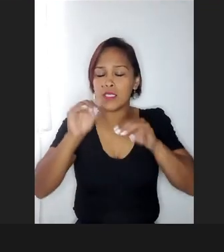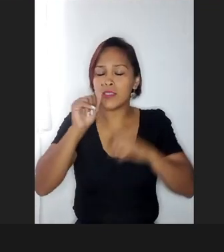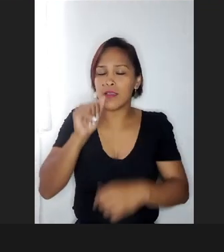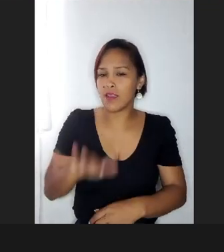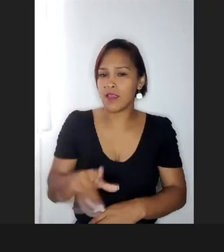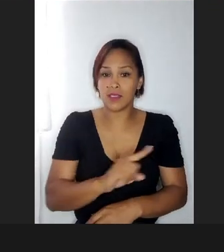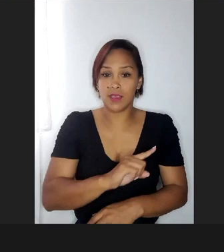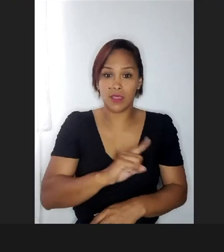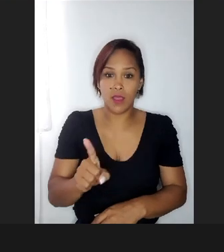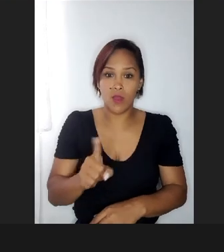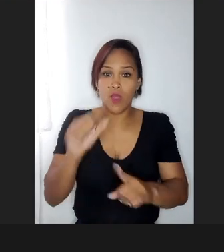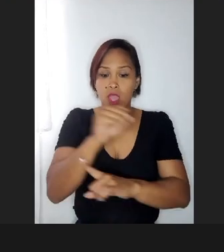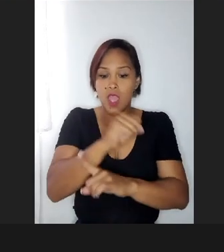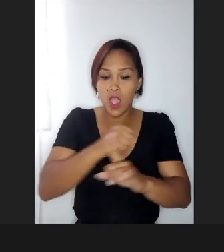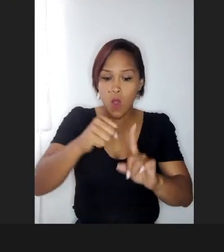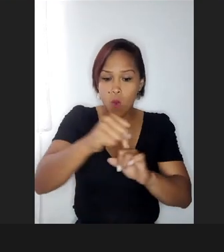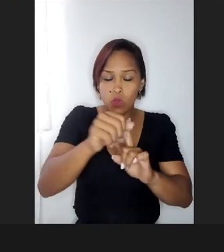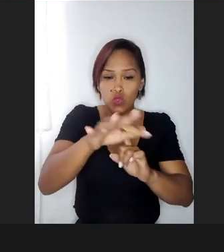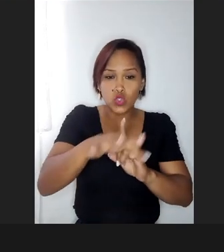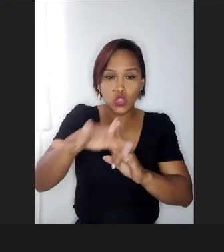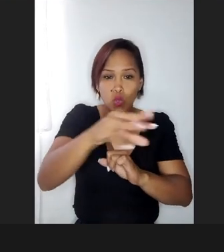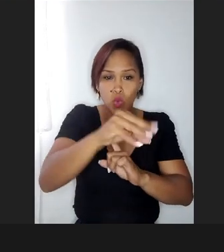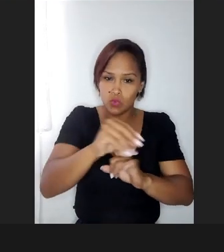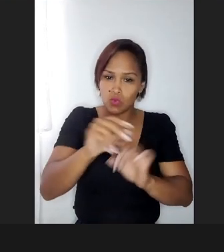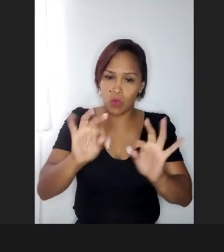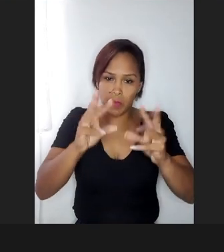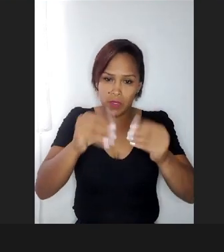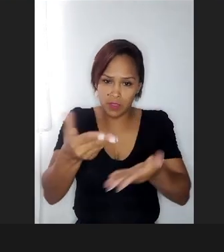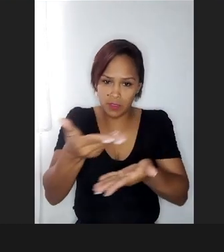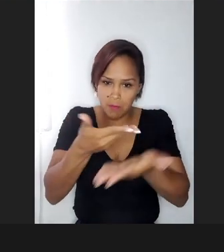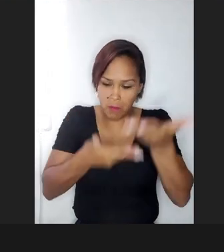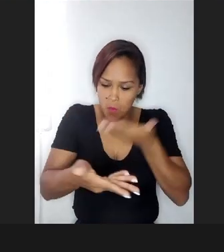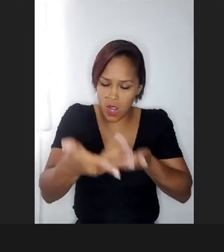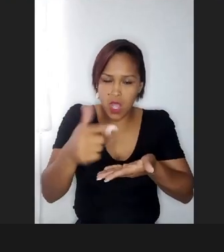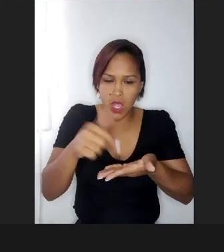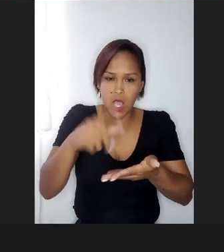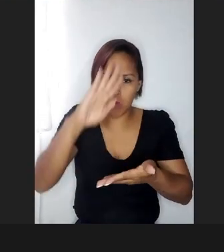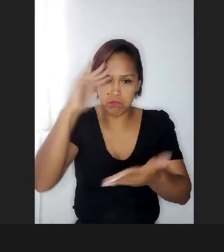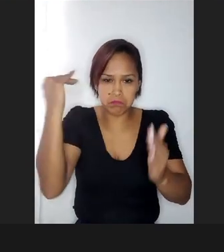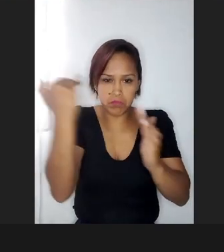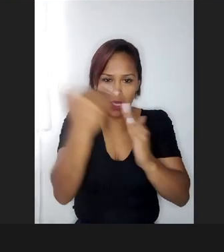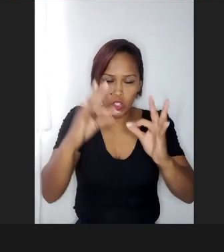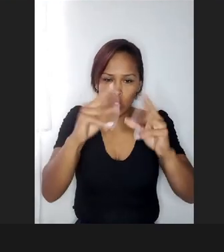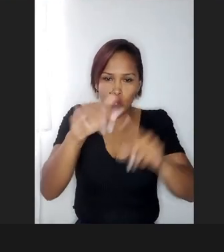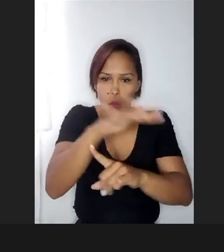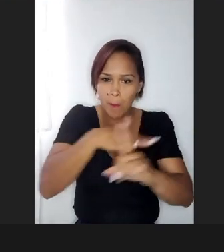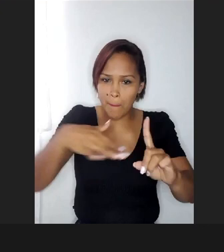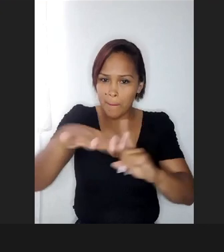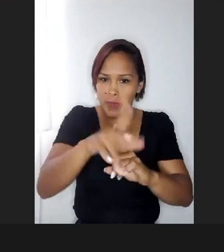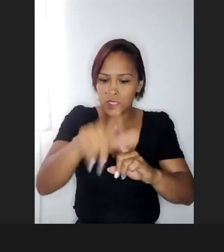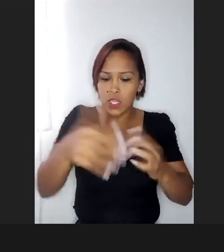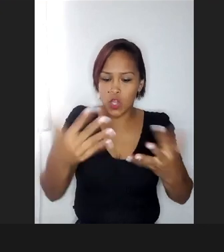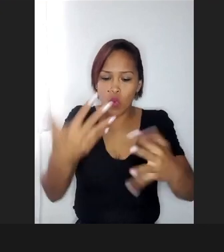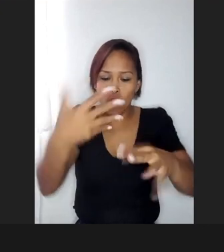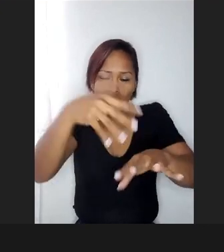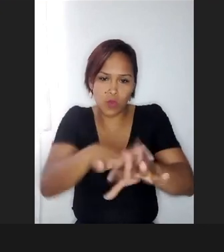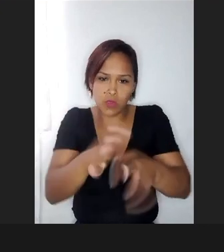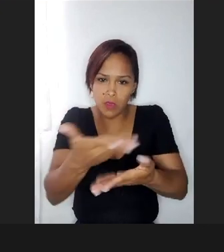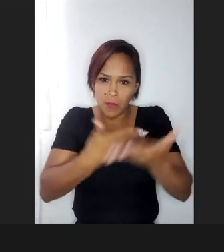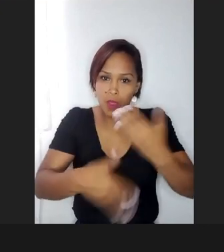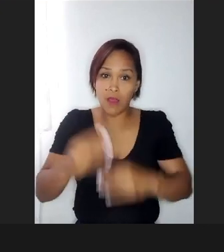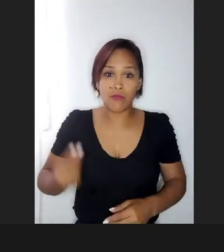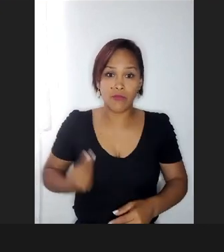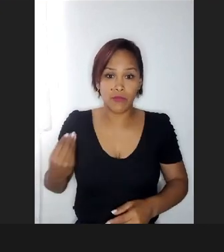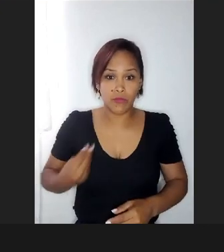é um dever social, é um dever social, de todos nós promover a inclusão, na nossa vida,